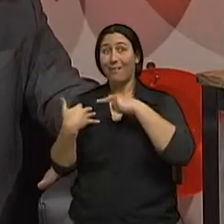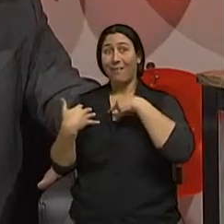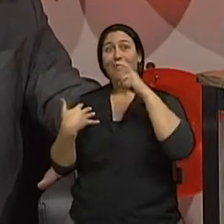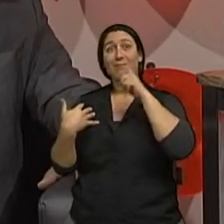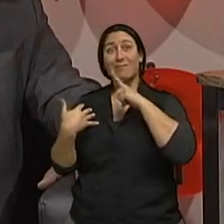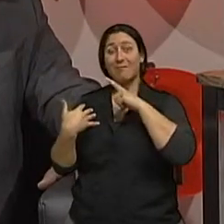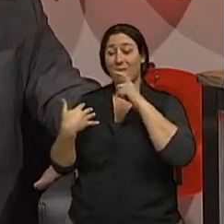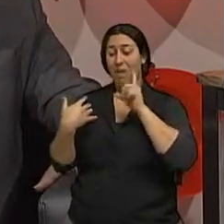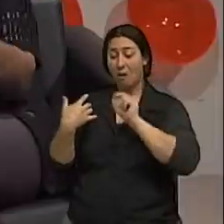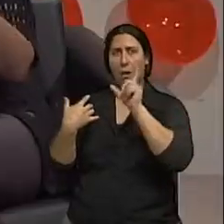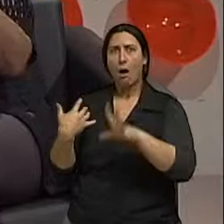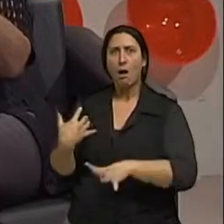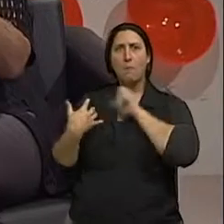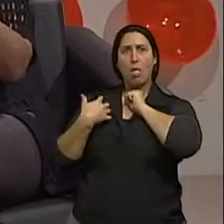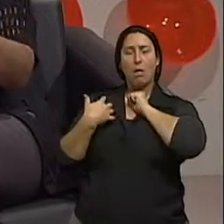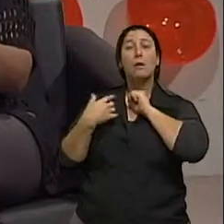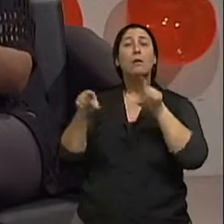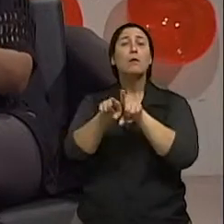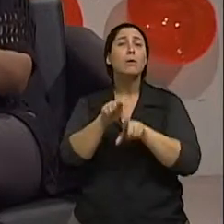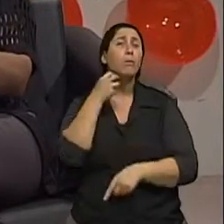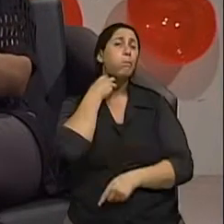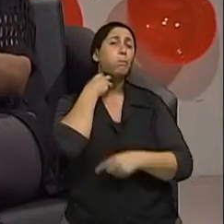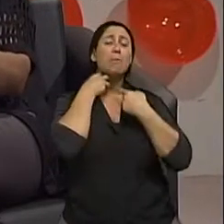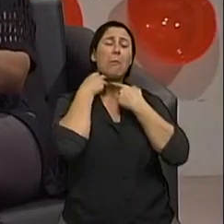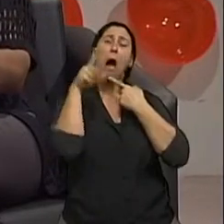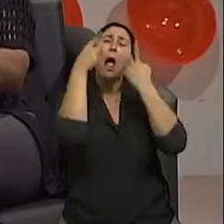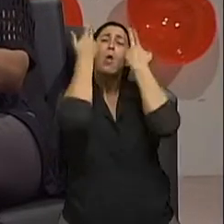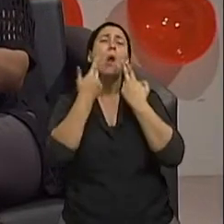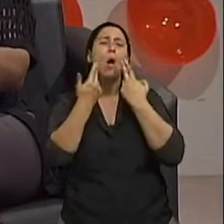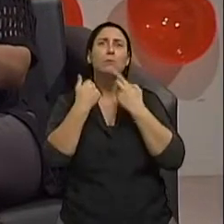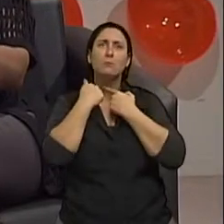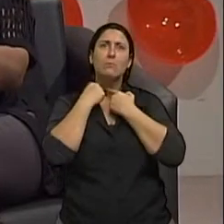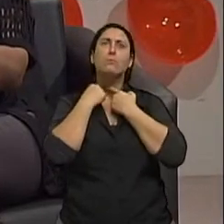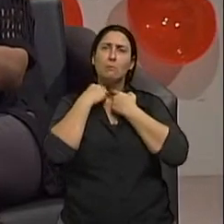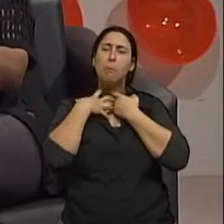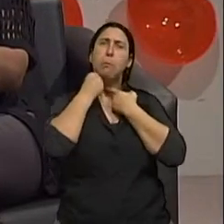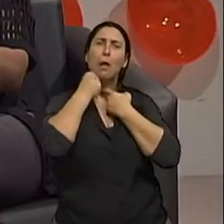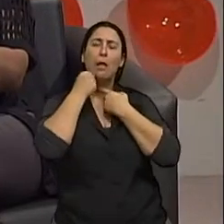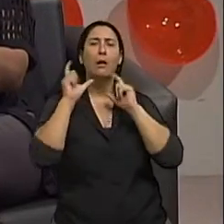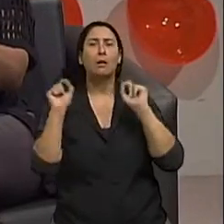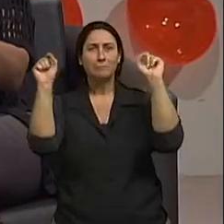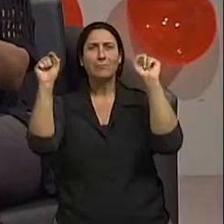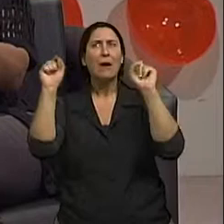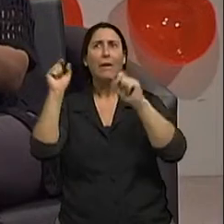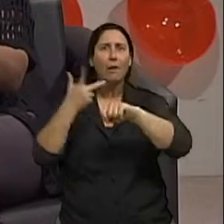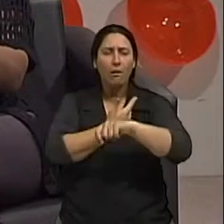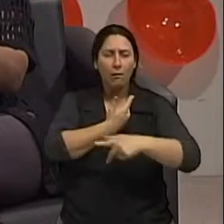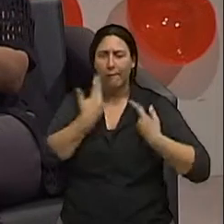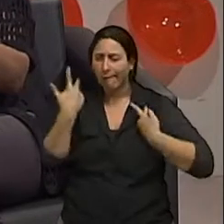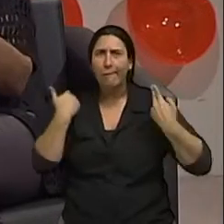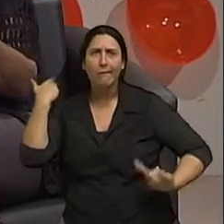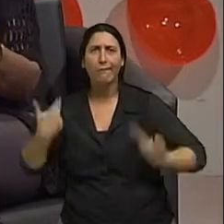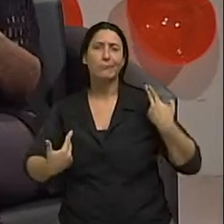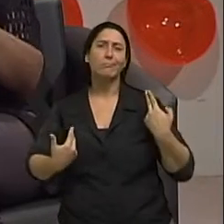maior de cura claro bom aí nós estamos falando do tratamento mesmo né doutor mas me diga o seguinte a gente não tocou ainda